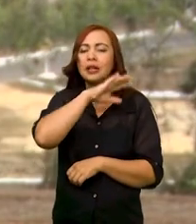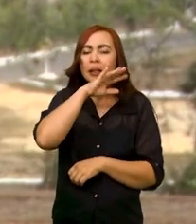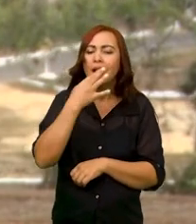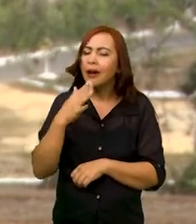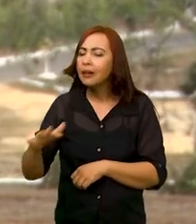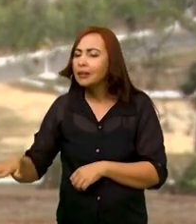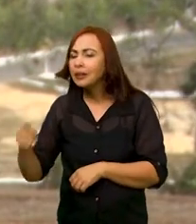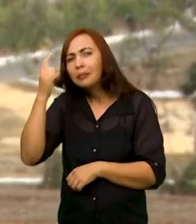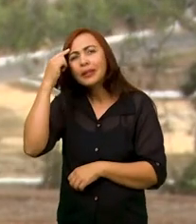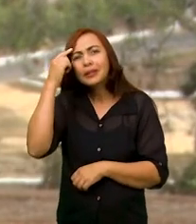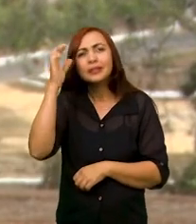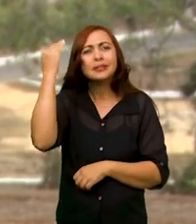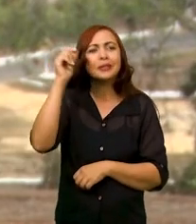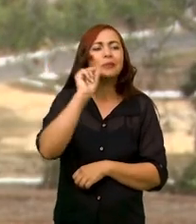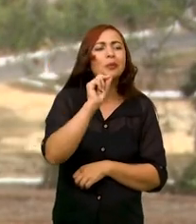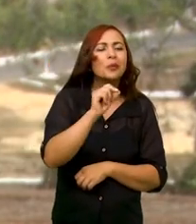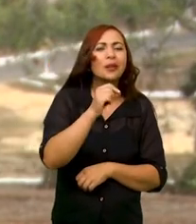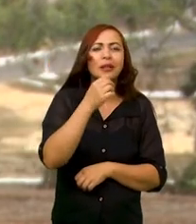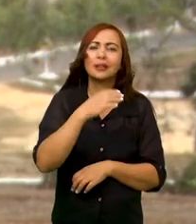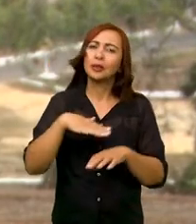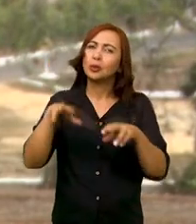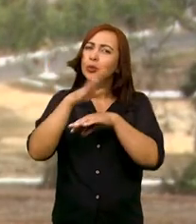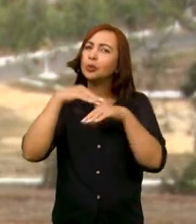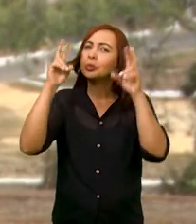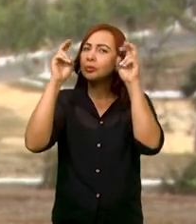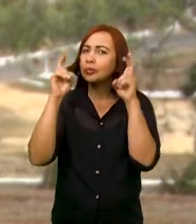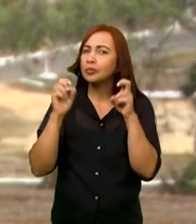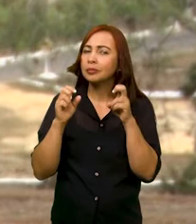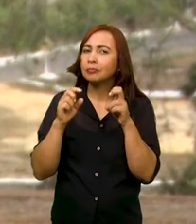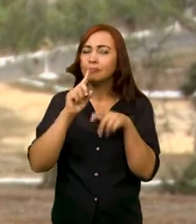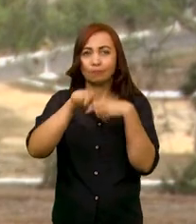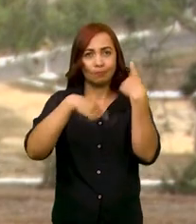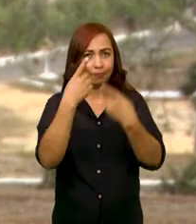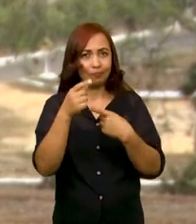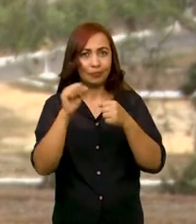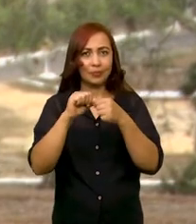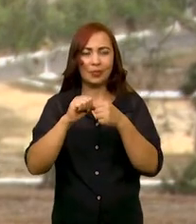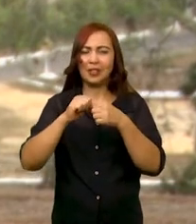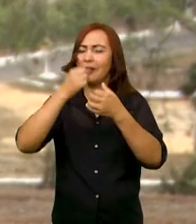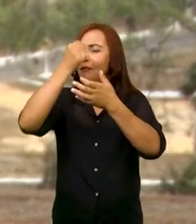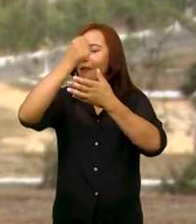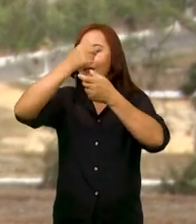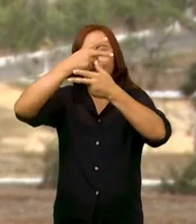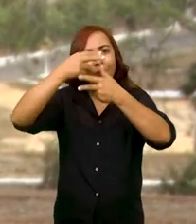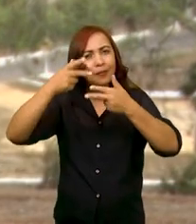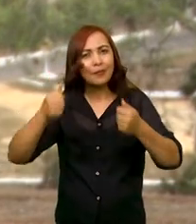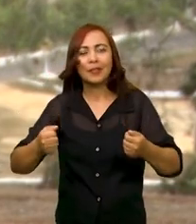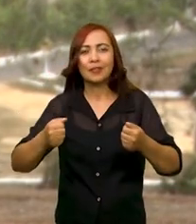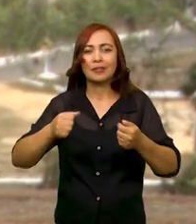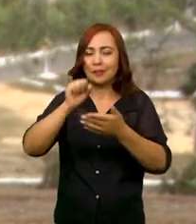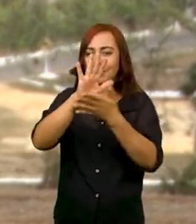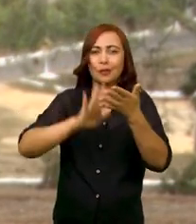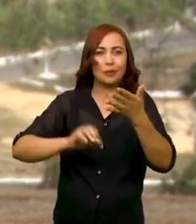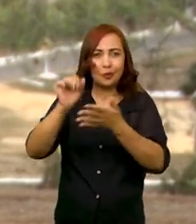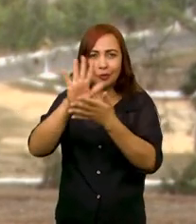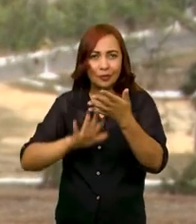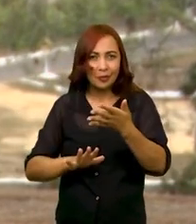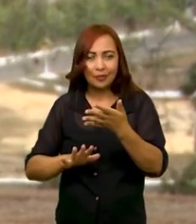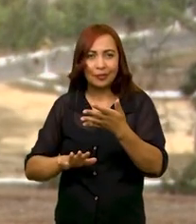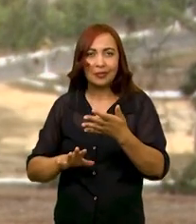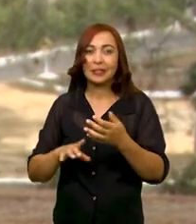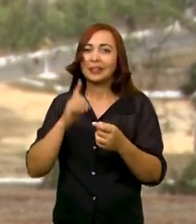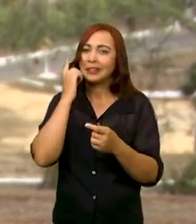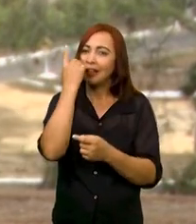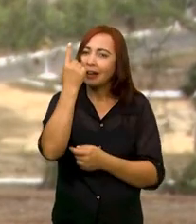fazer a pesquisa. Nós fizemos uma sondagem de conhecimentos para ver o que as crianças pensavam sobre isso, sabiam